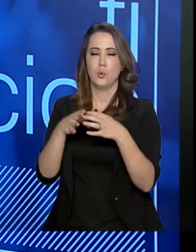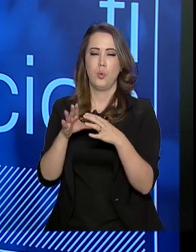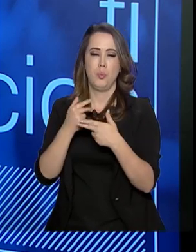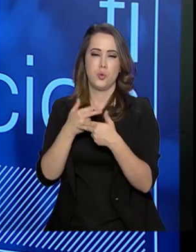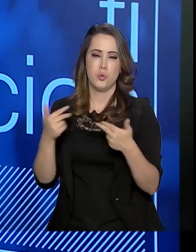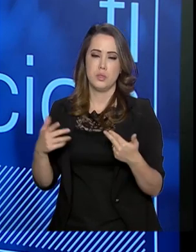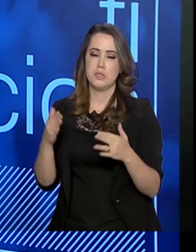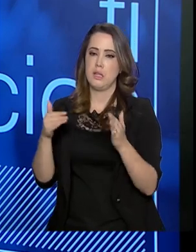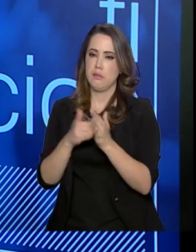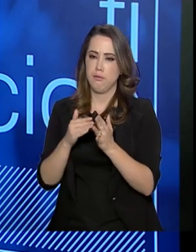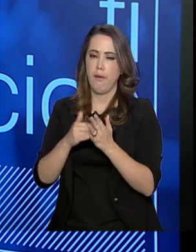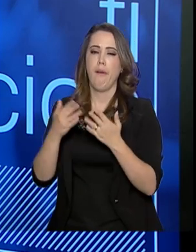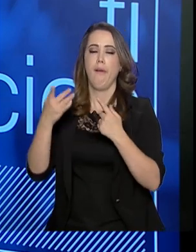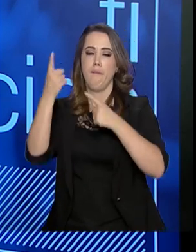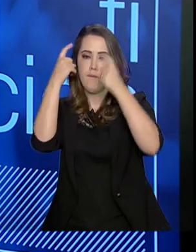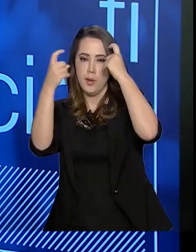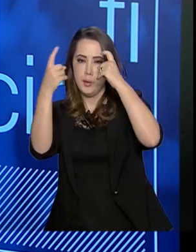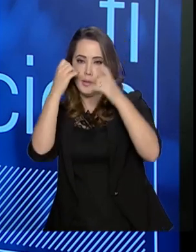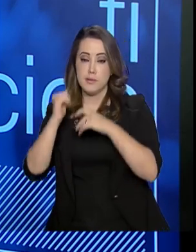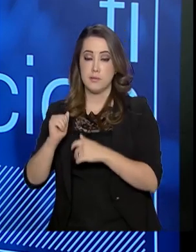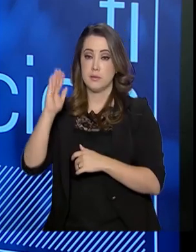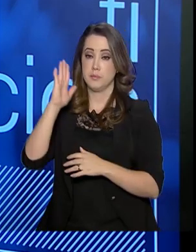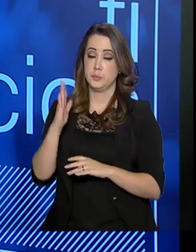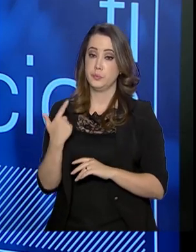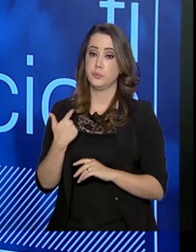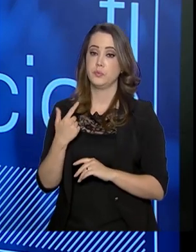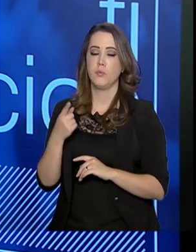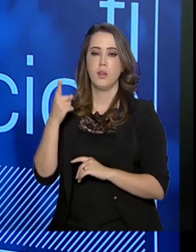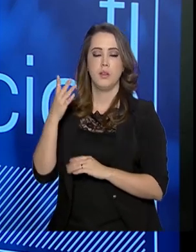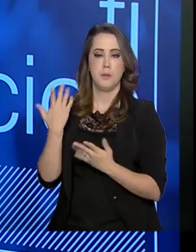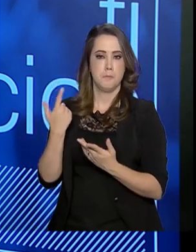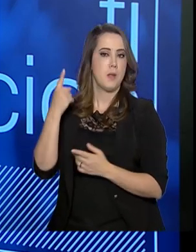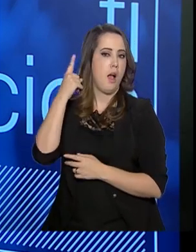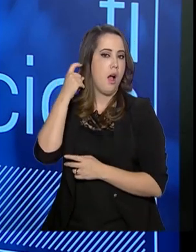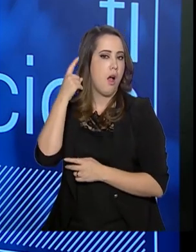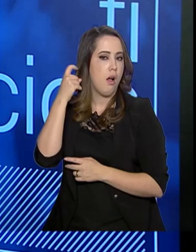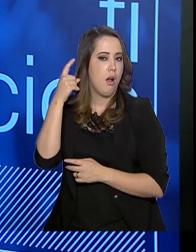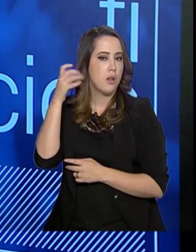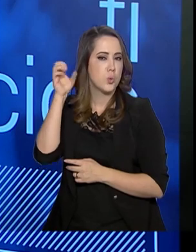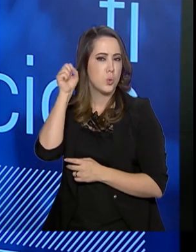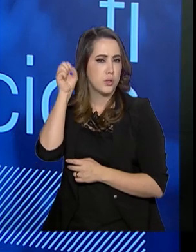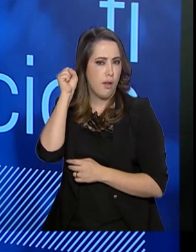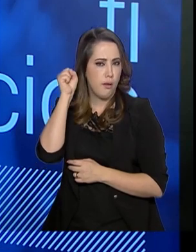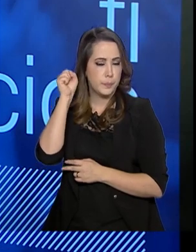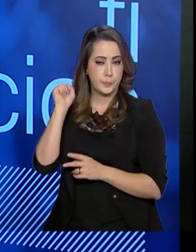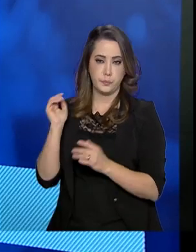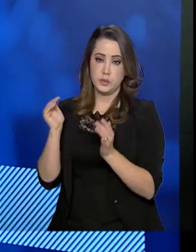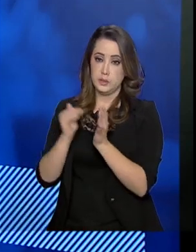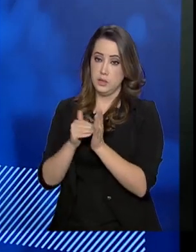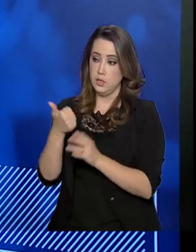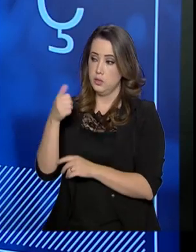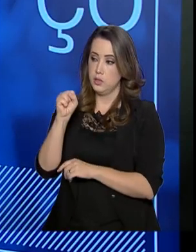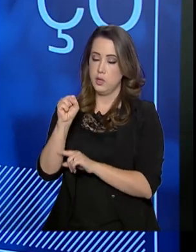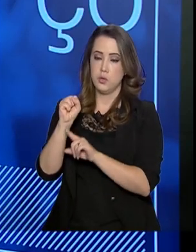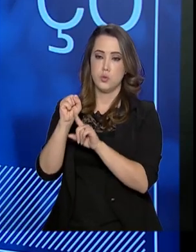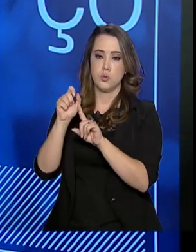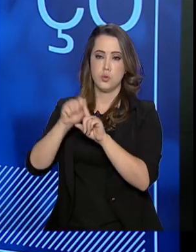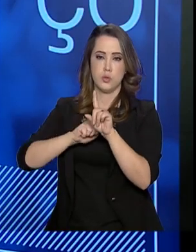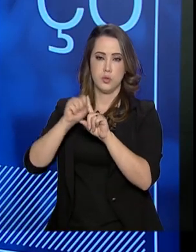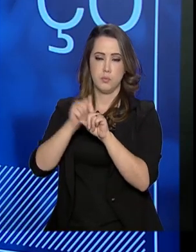situações, até mesmo a violência. Então, a audição, se até os 18 meses não for feito,